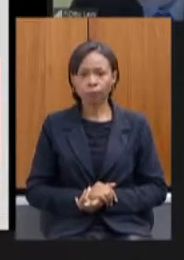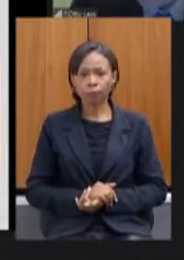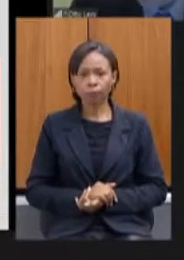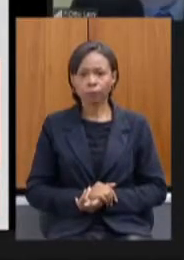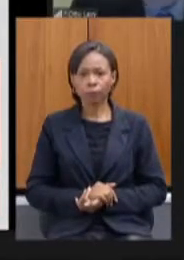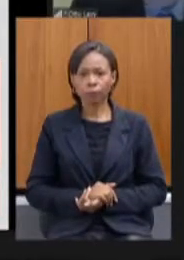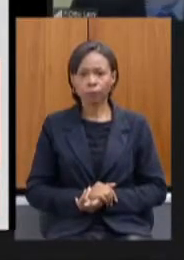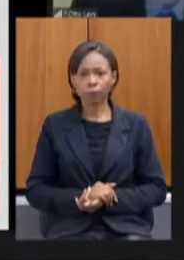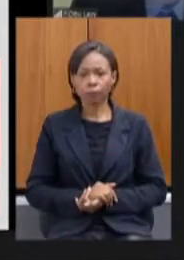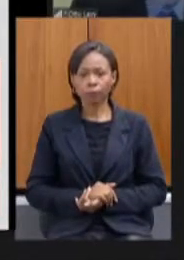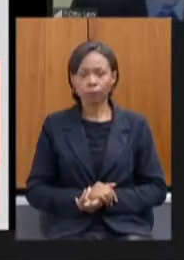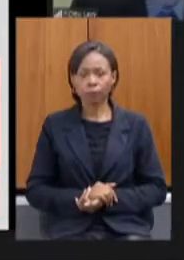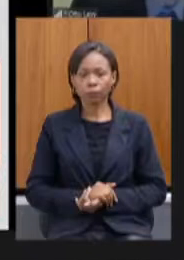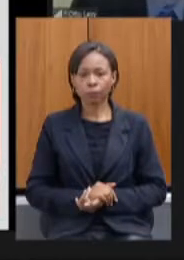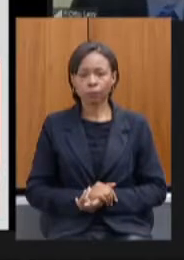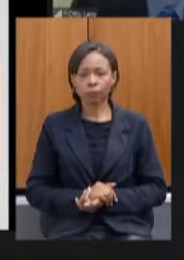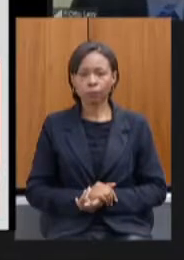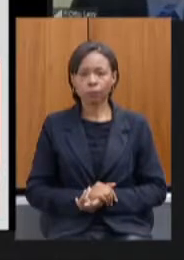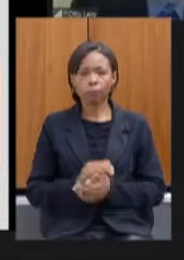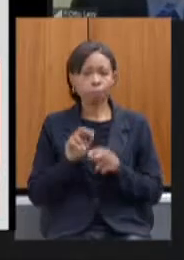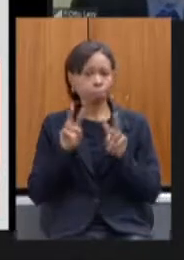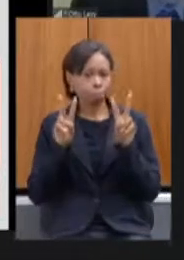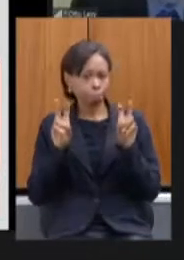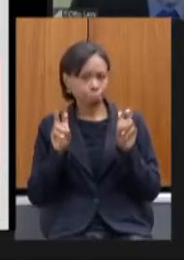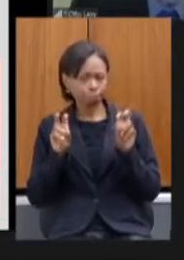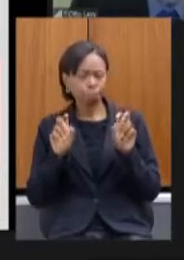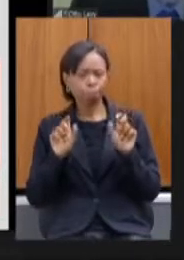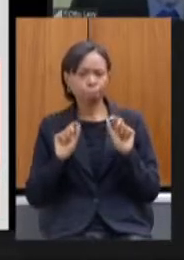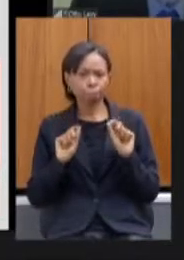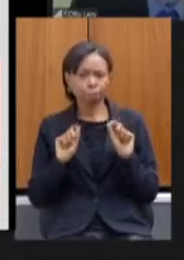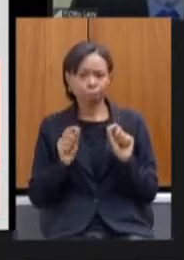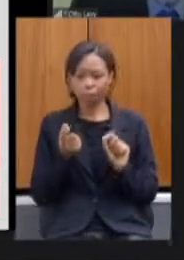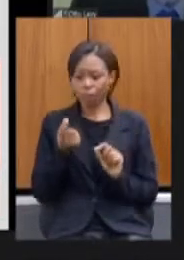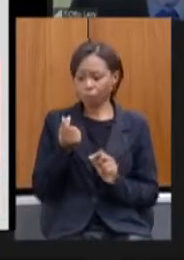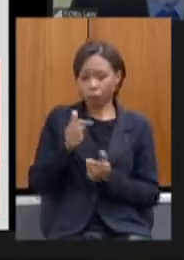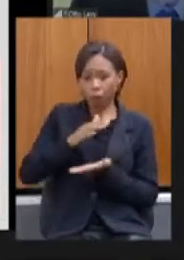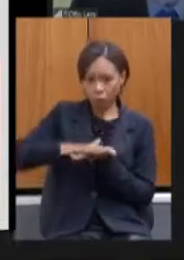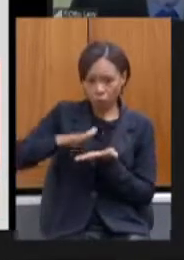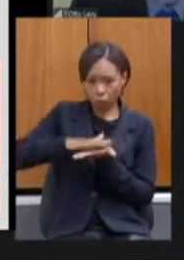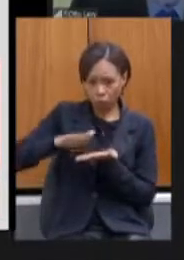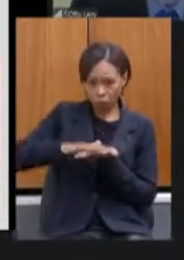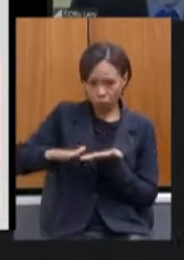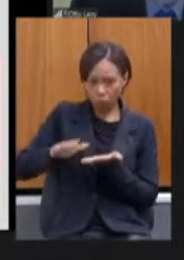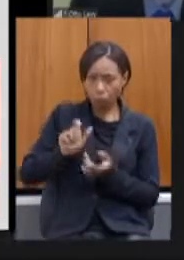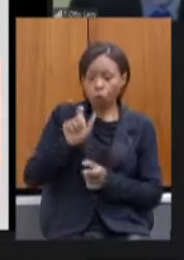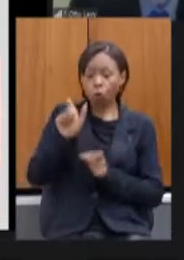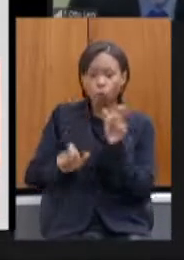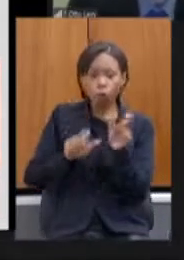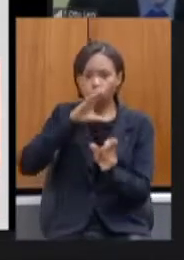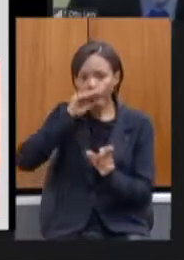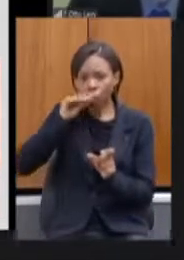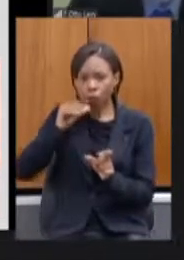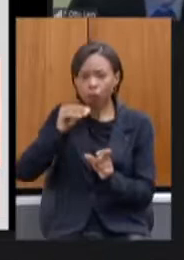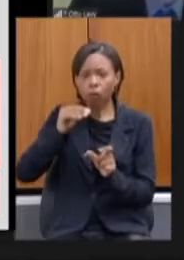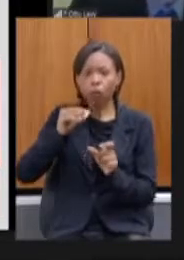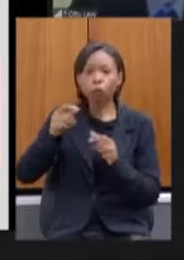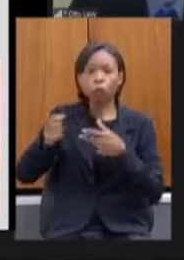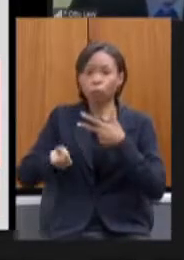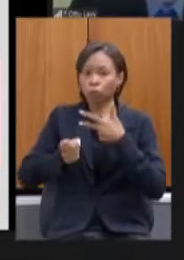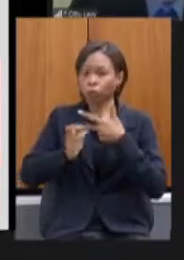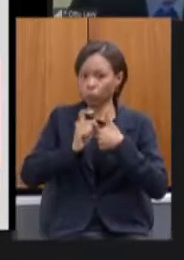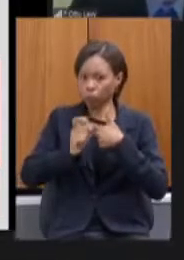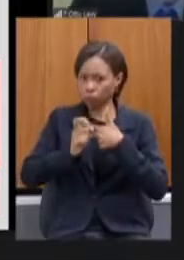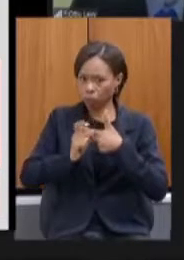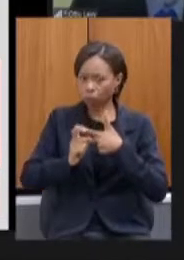com relação a evolução das despesas com o pessoal do poder executivo se